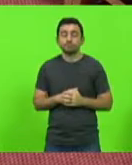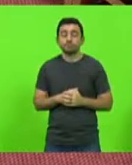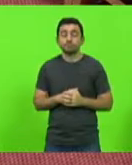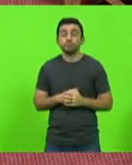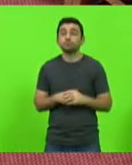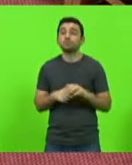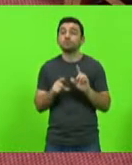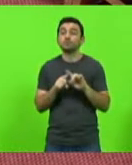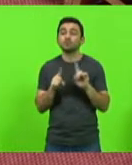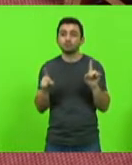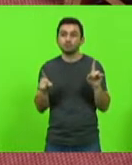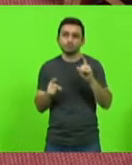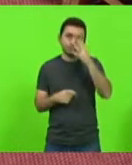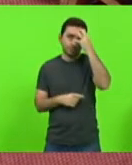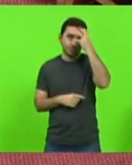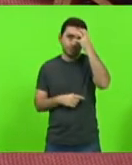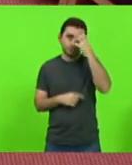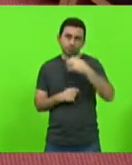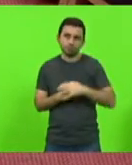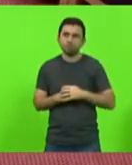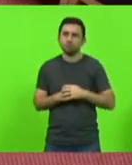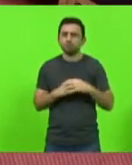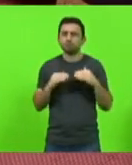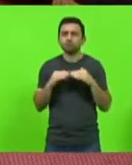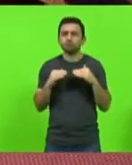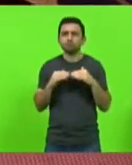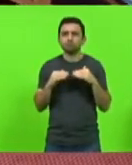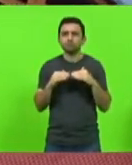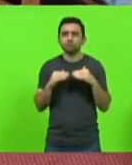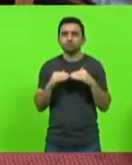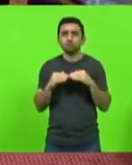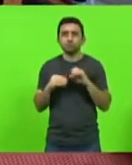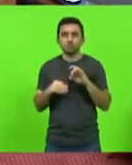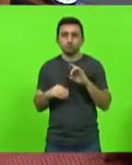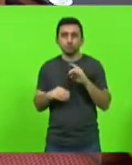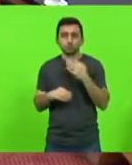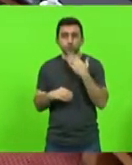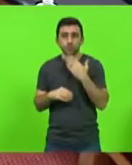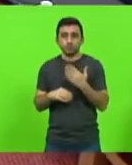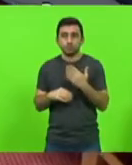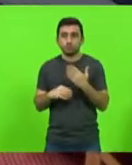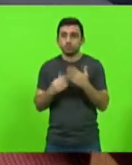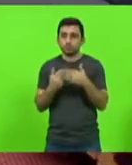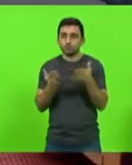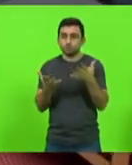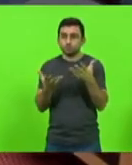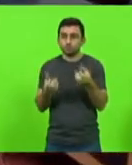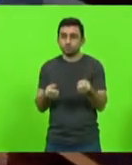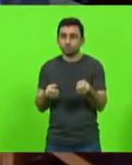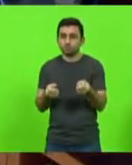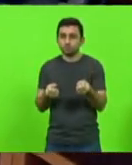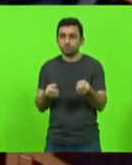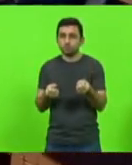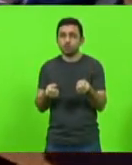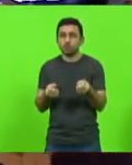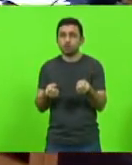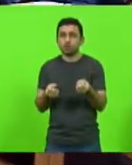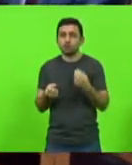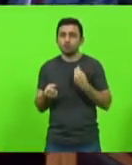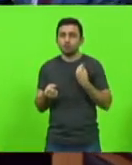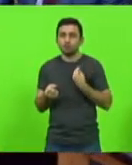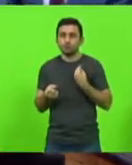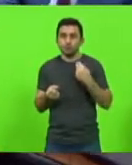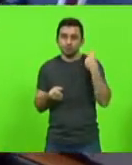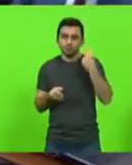deputado Ismael dos Santos. Naturalmente concordando, mas apenas pedindo a sua deferência para citar aqui a presença do vereador